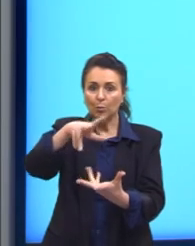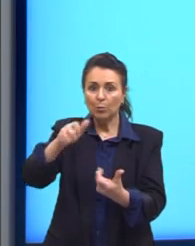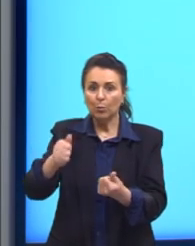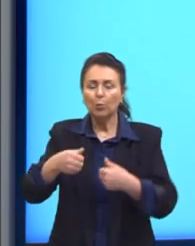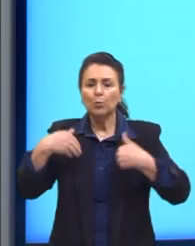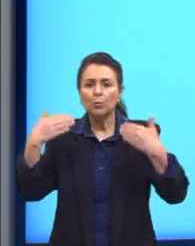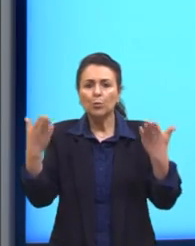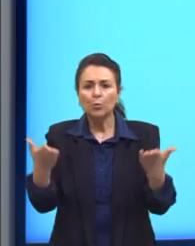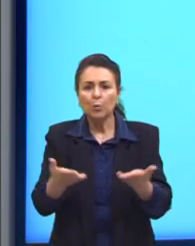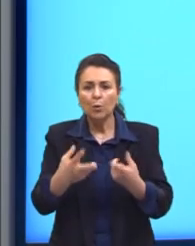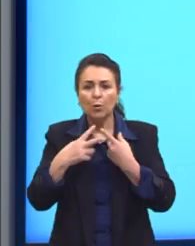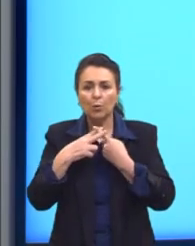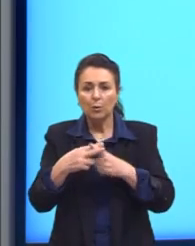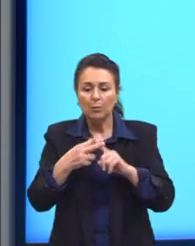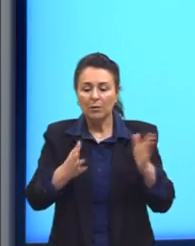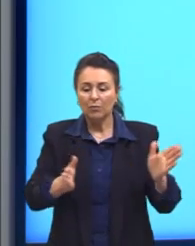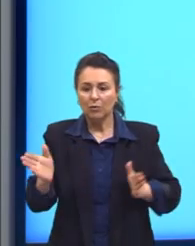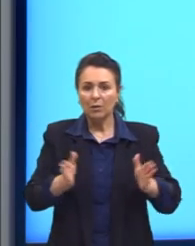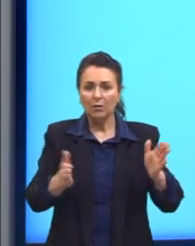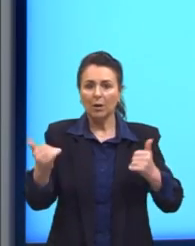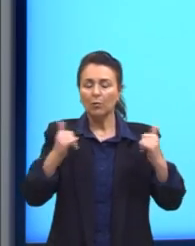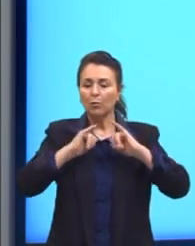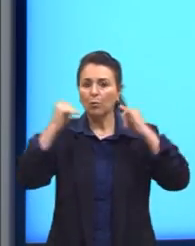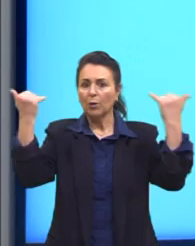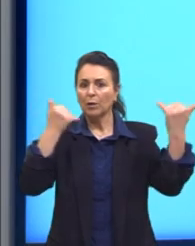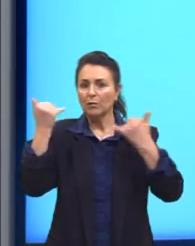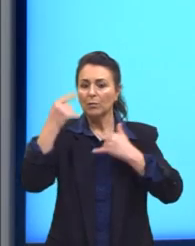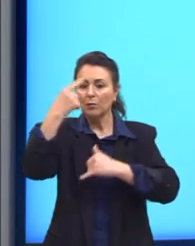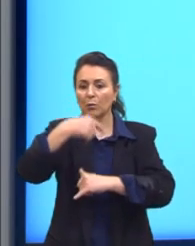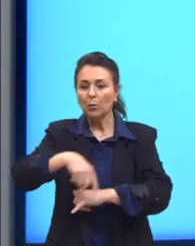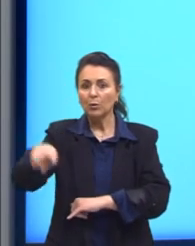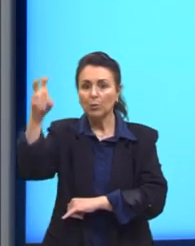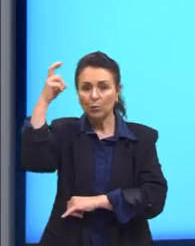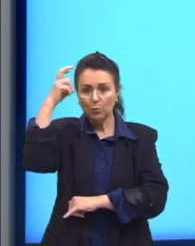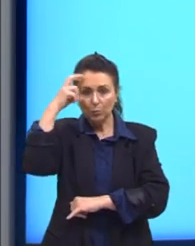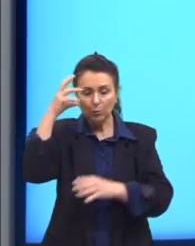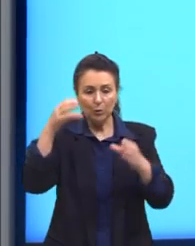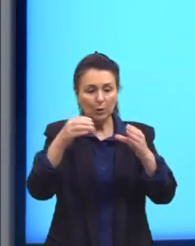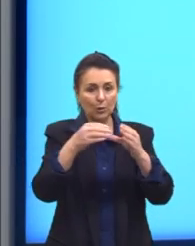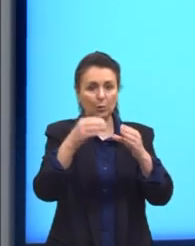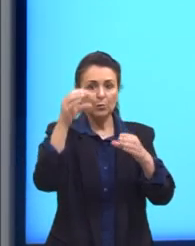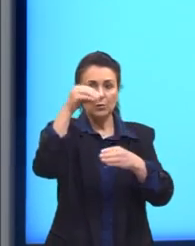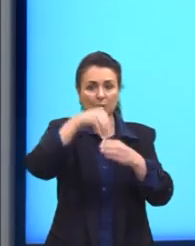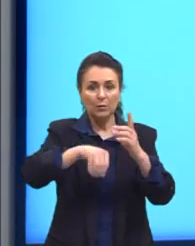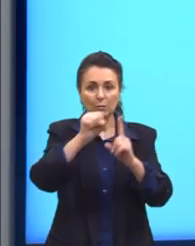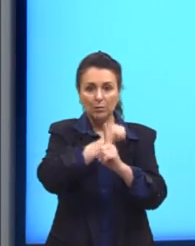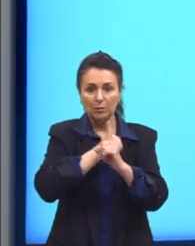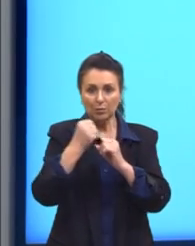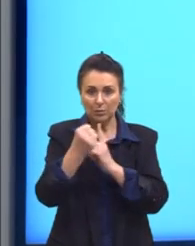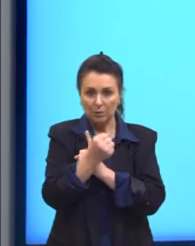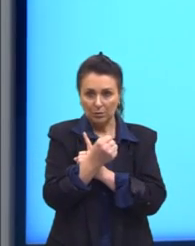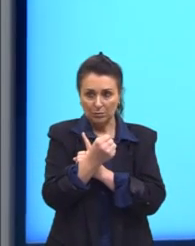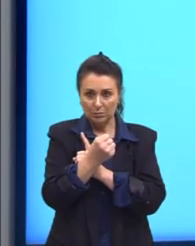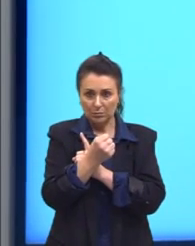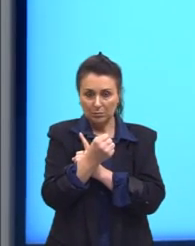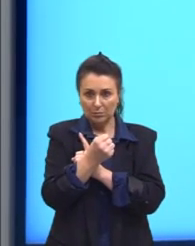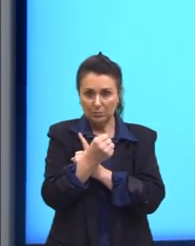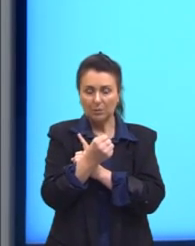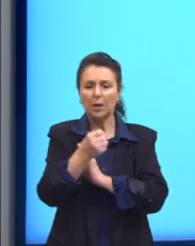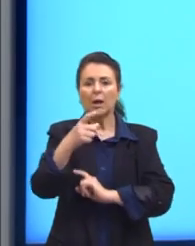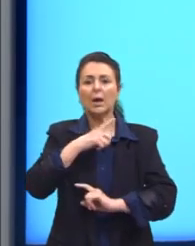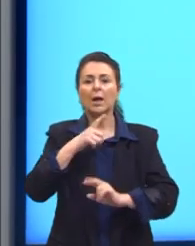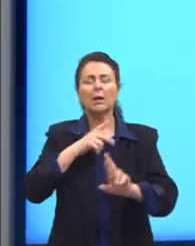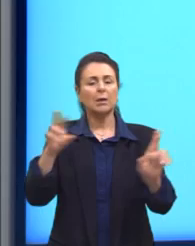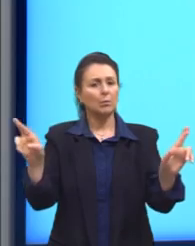instrumento de acesso a informações e a outras culturas e grupos sociais. Nós não vamos olhar ela, porque ela tem